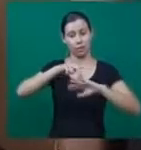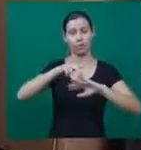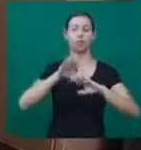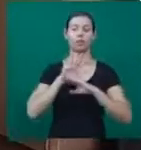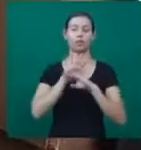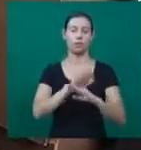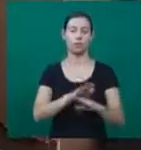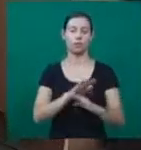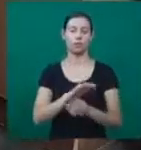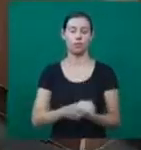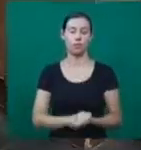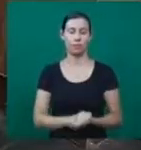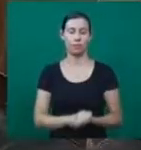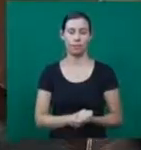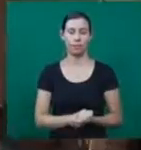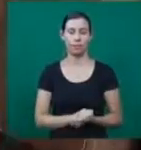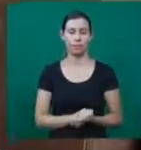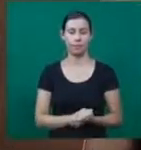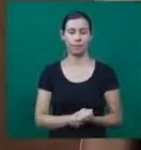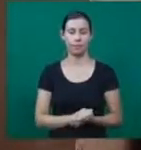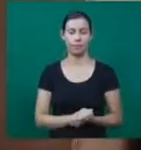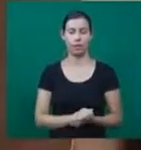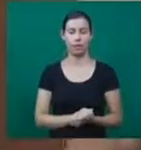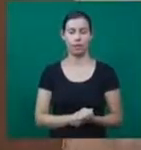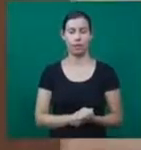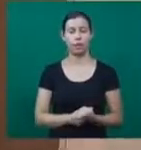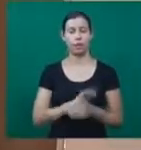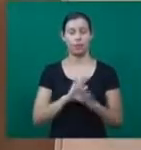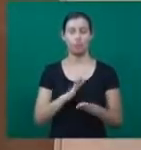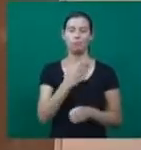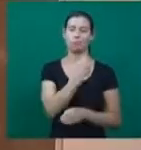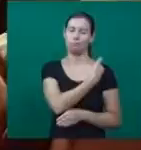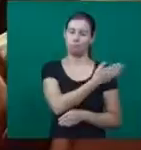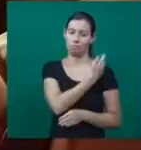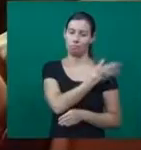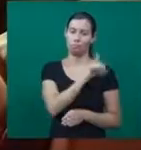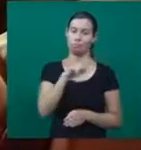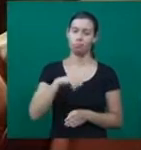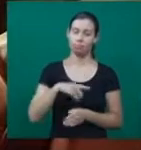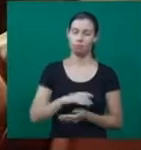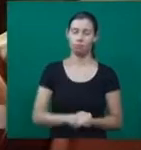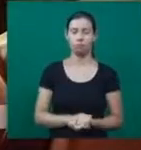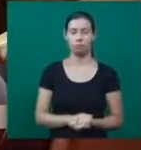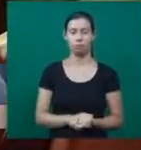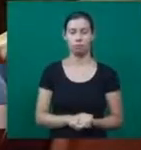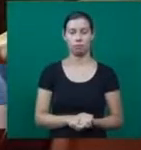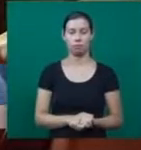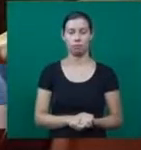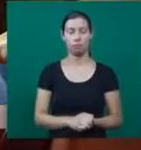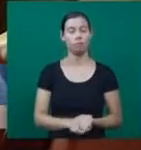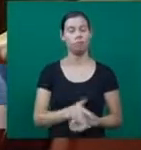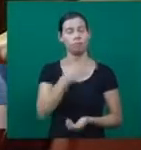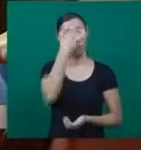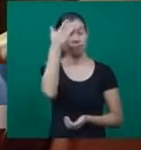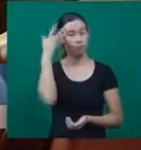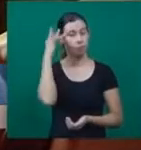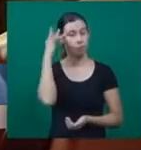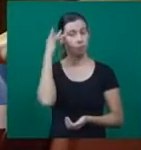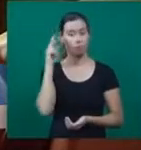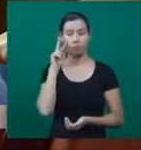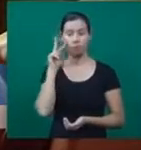condição física só não impede que ele enfrente o preconceito. Tem pessoas que, por exemplo,